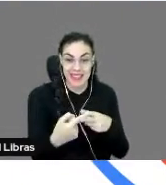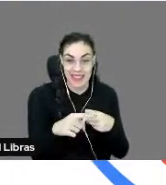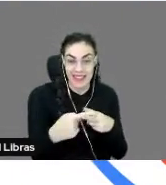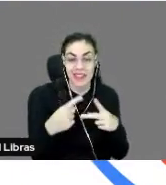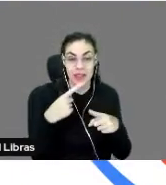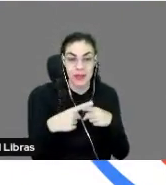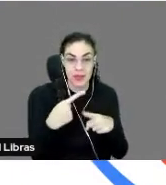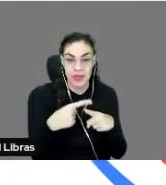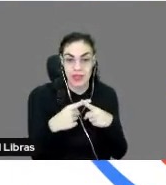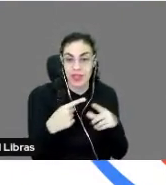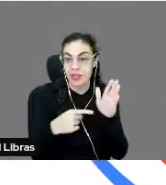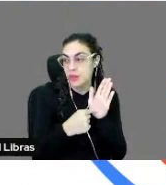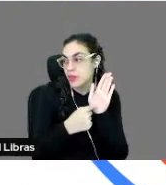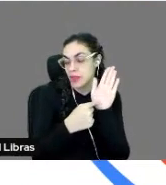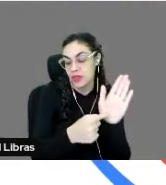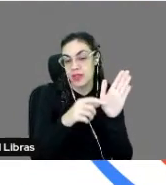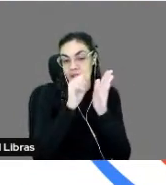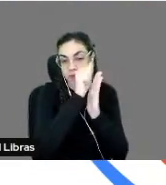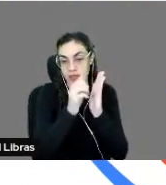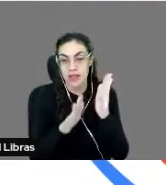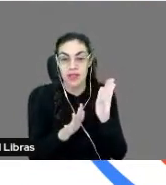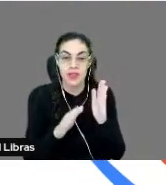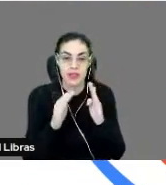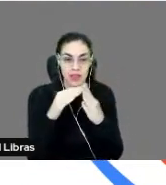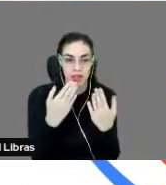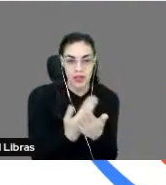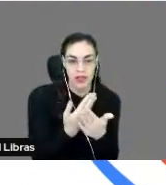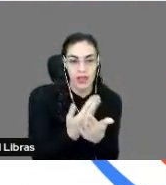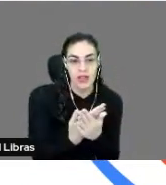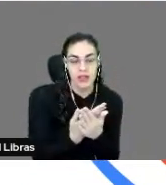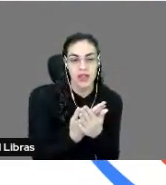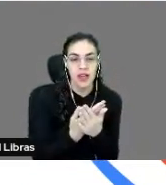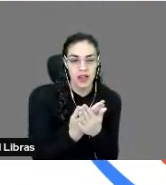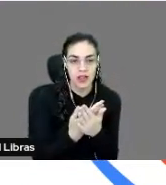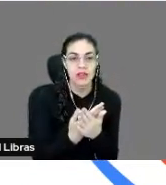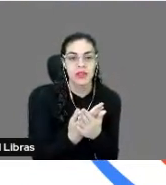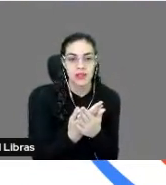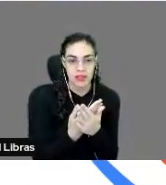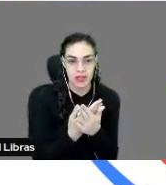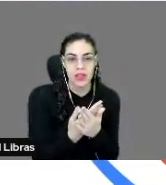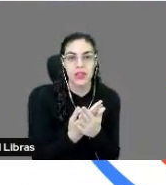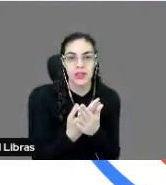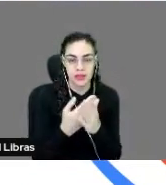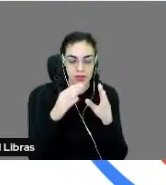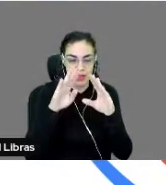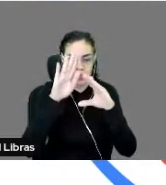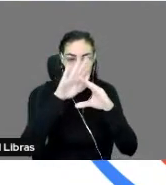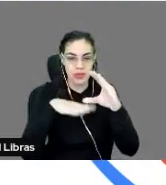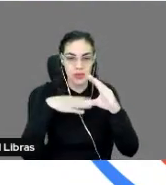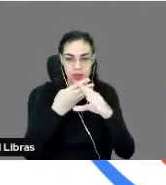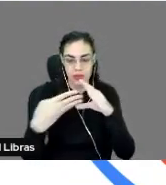precisa postar uma atividade no Google Sola de Aula que se baseia ali no Google Documentos, Então, você tem que integrar essas duas